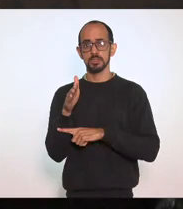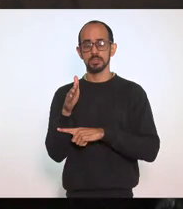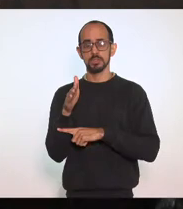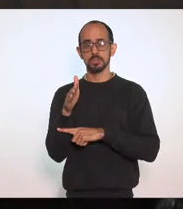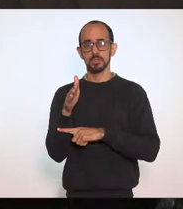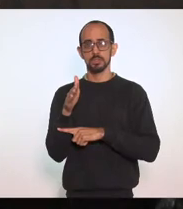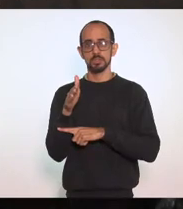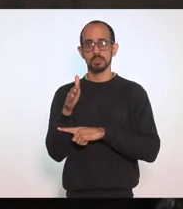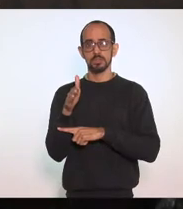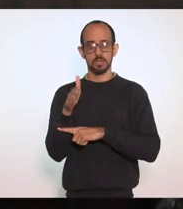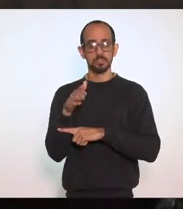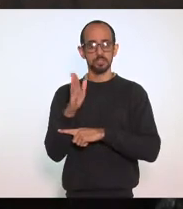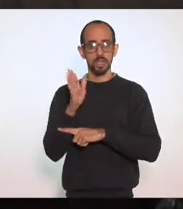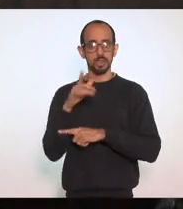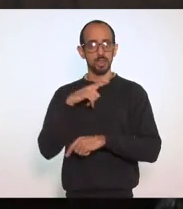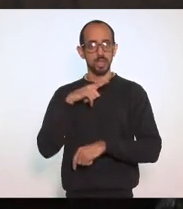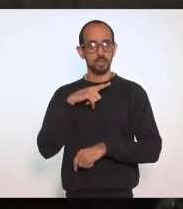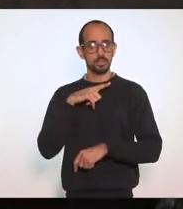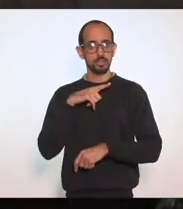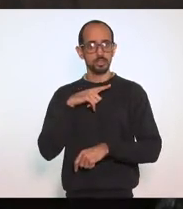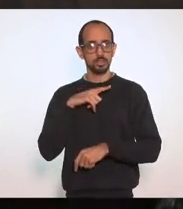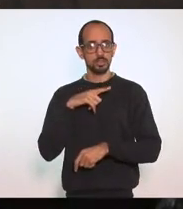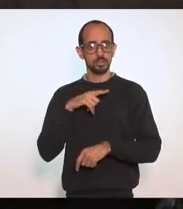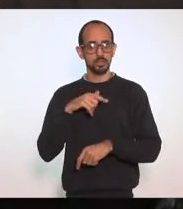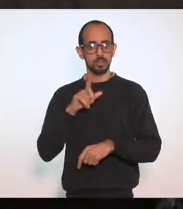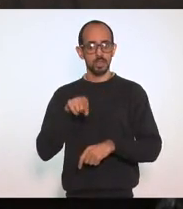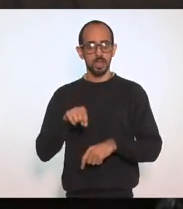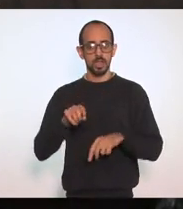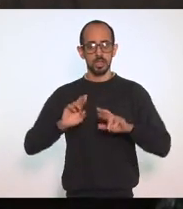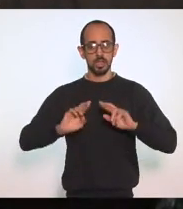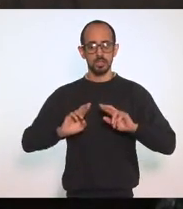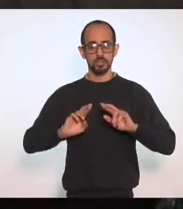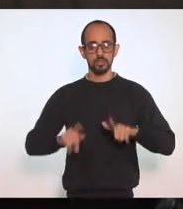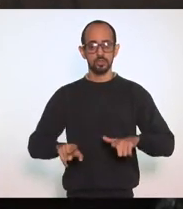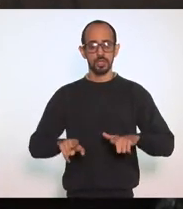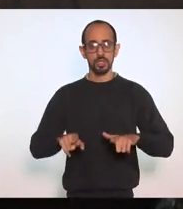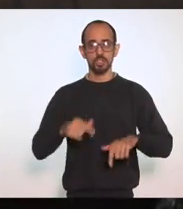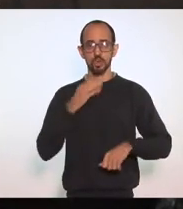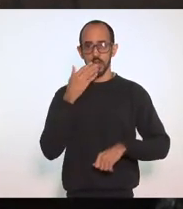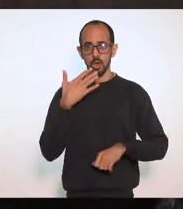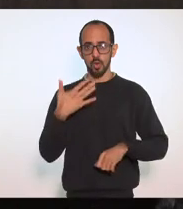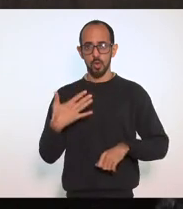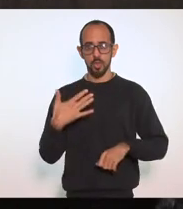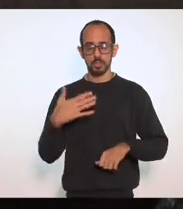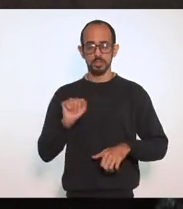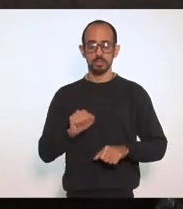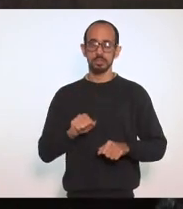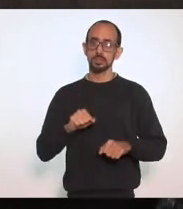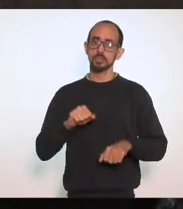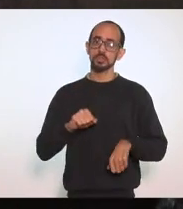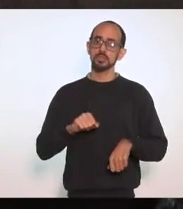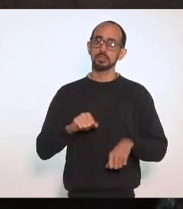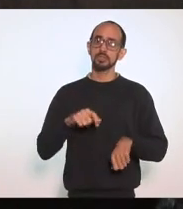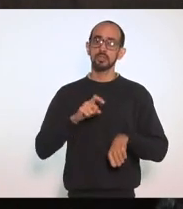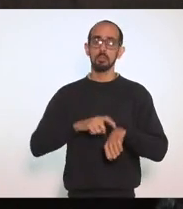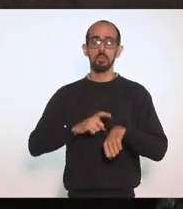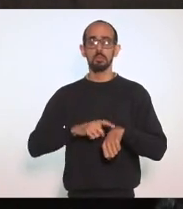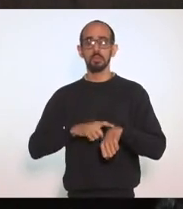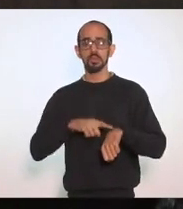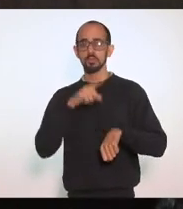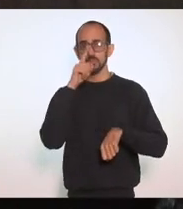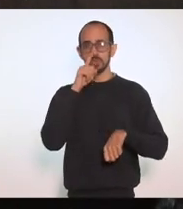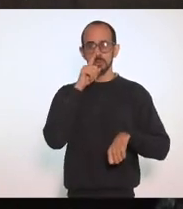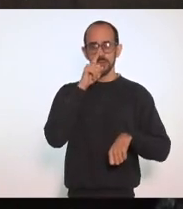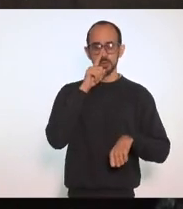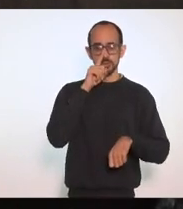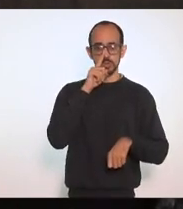Que se Diferenciam Segundo Sua Coloração Em função Do grau De risco Num